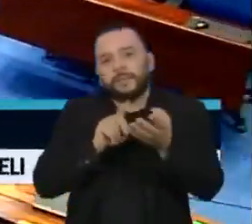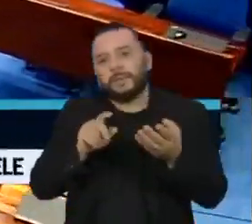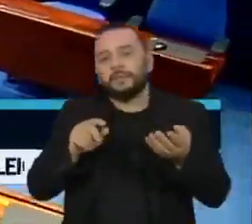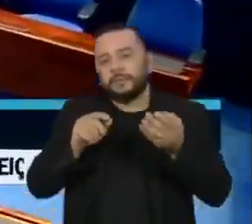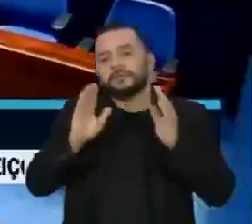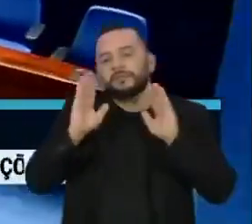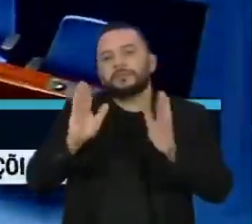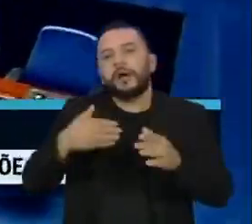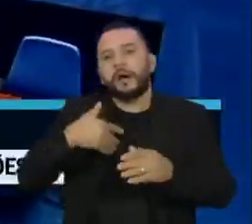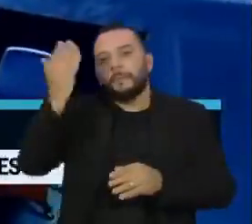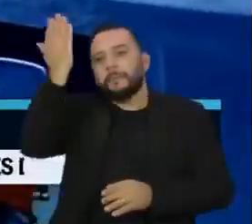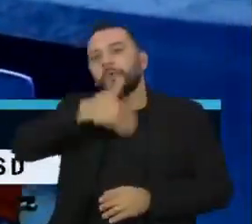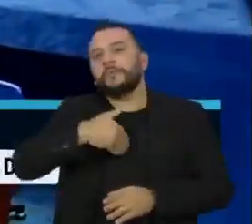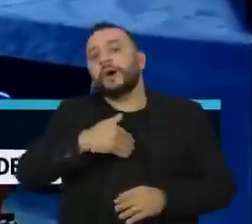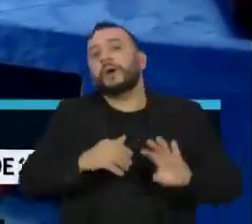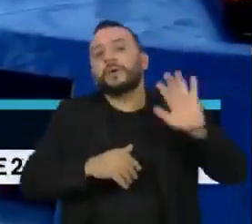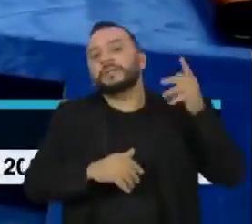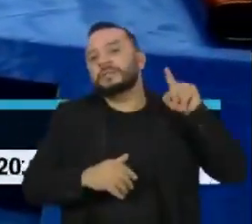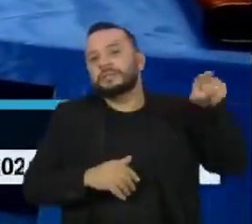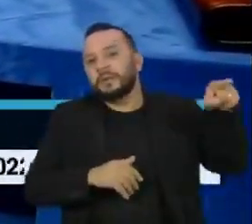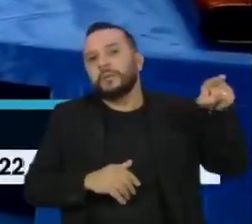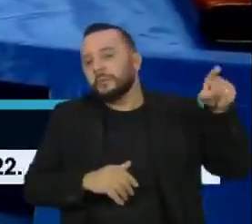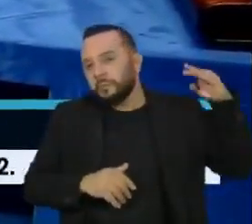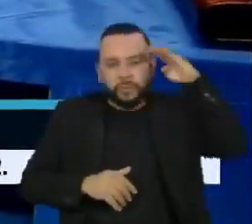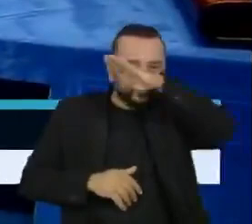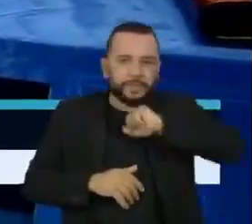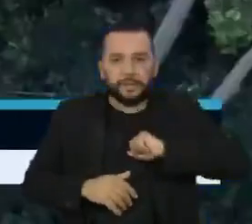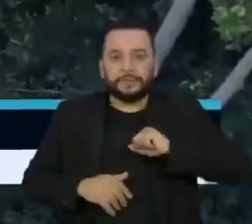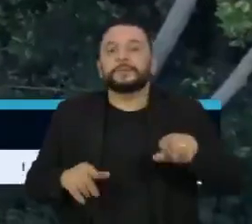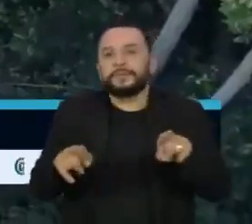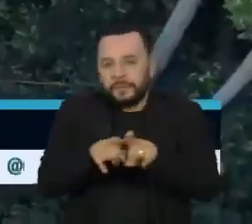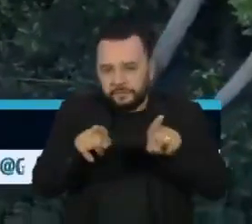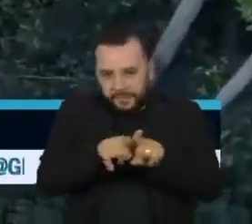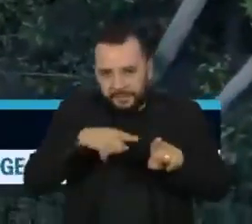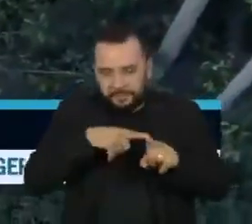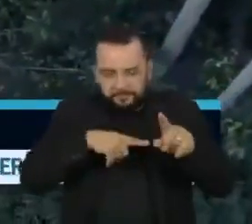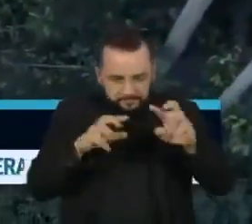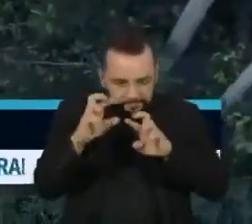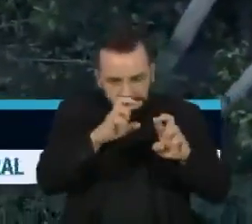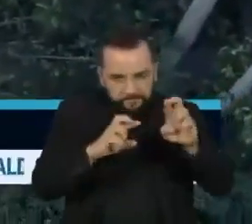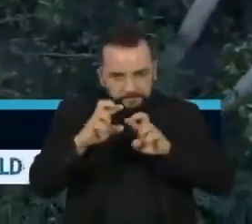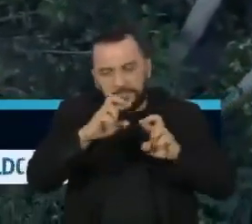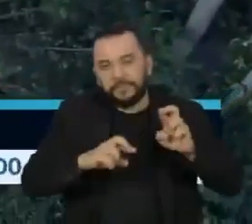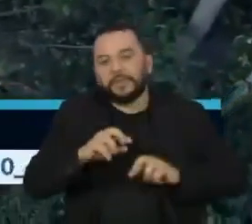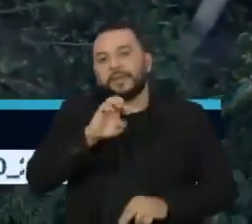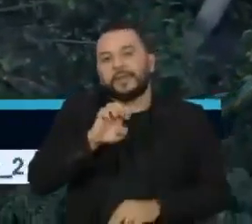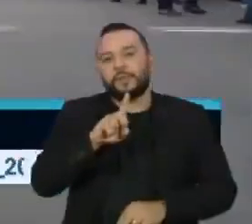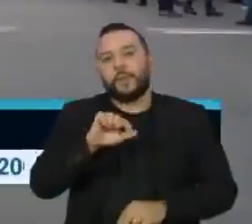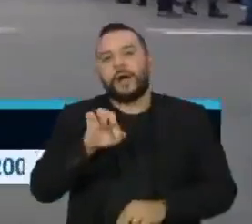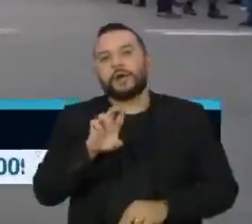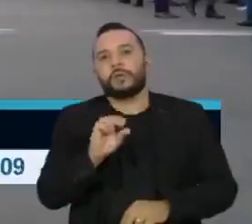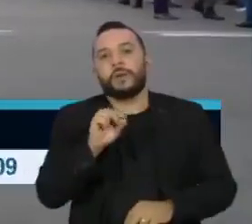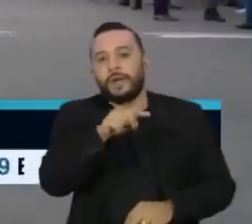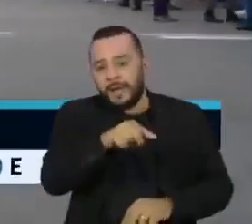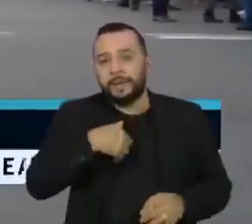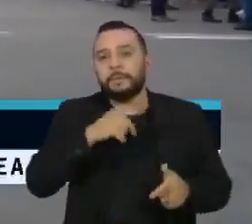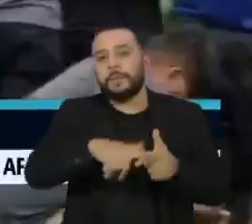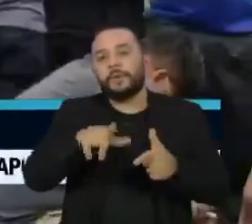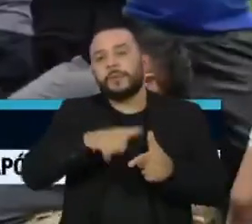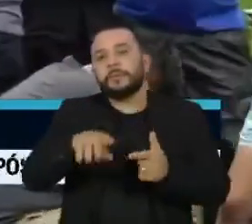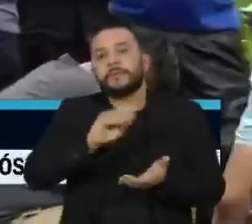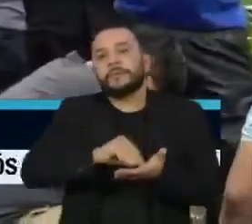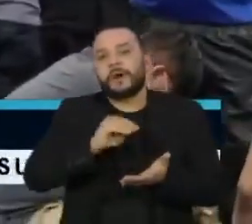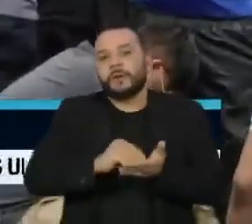analisar com lupa a gestão dele no Ministério, já que foi com ele no Comando da Saúde que aconteceu a crise de falta de oxigênio